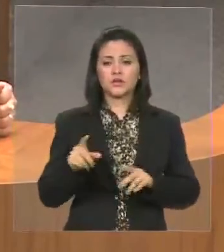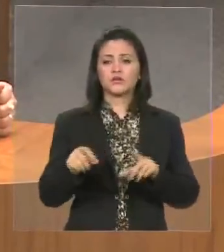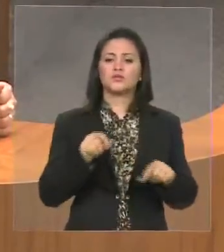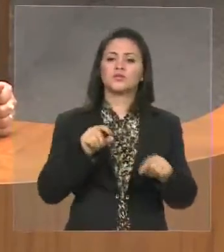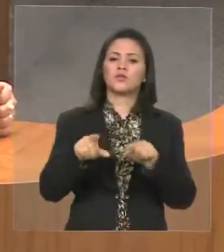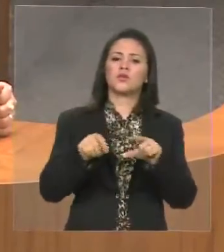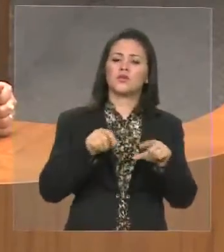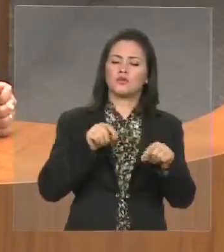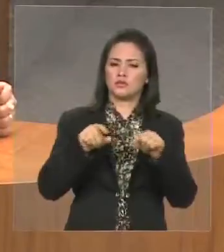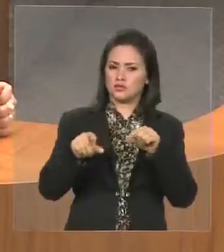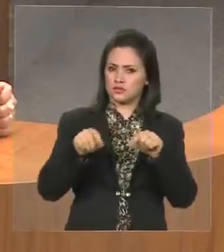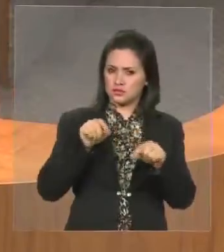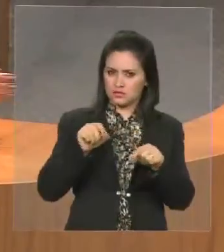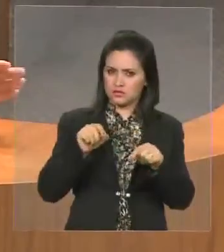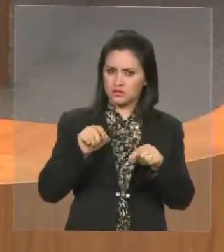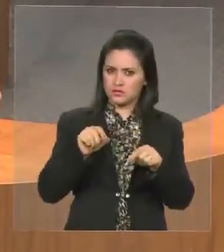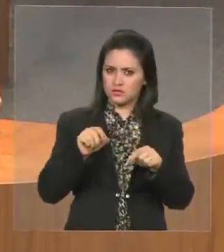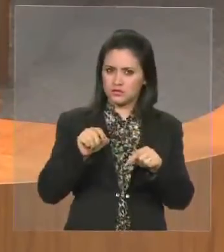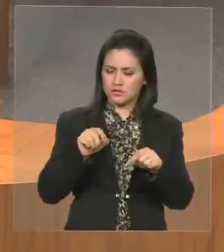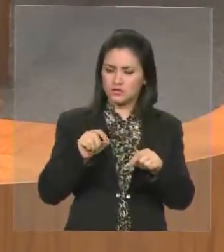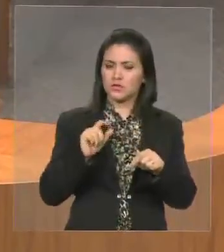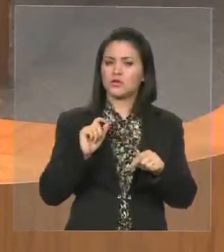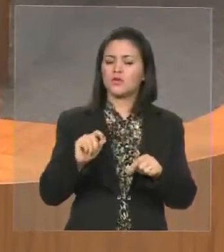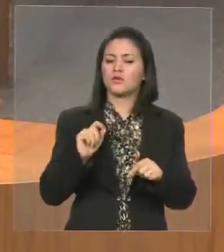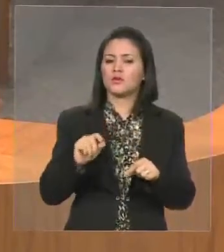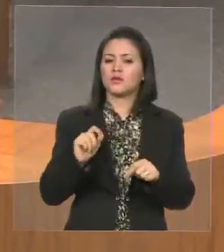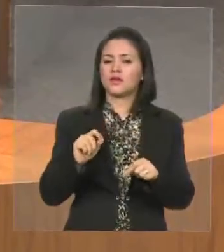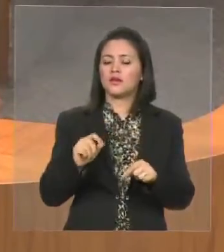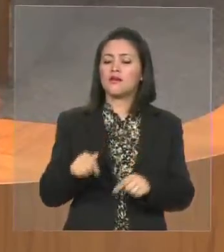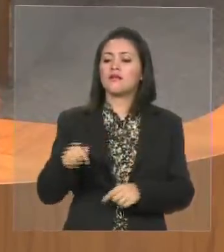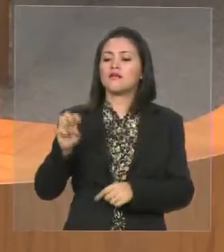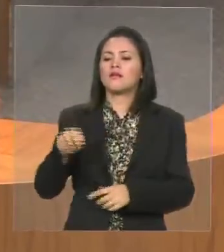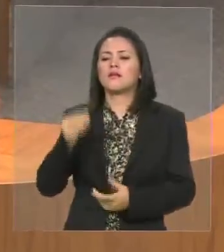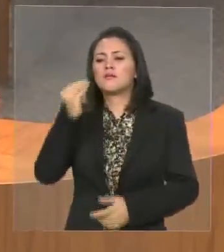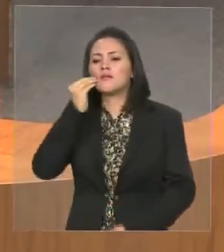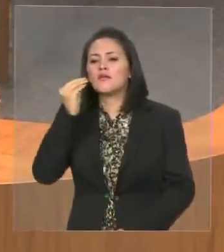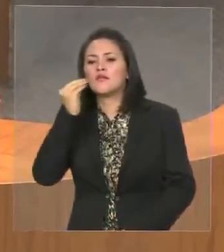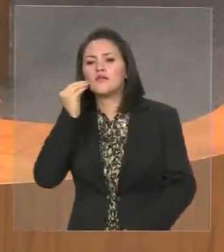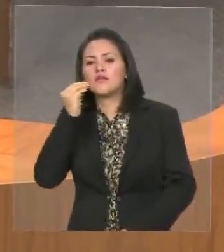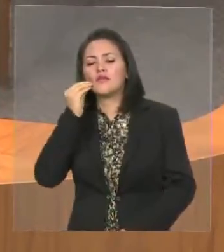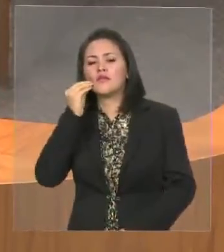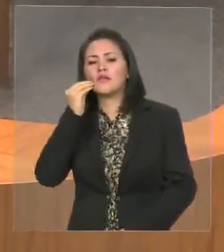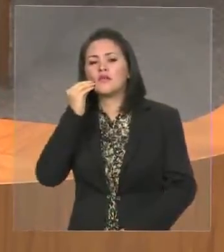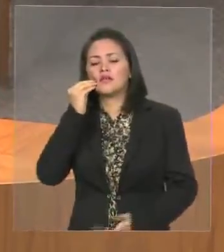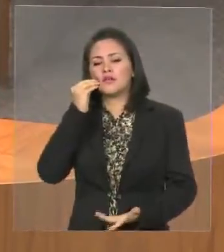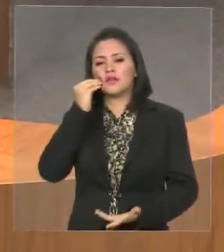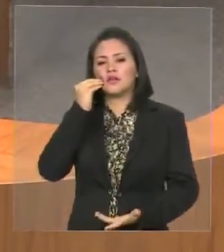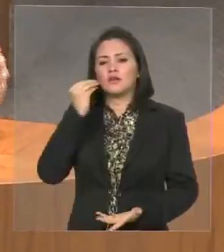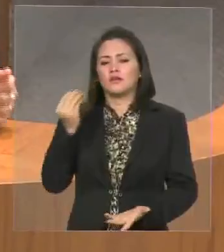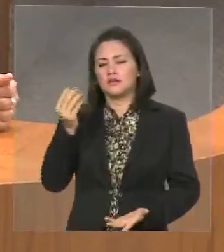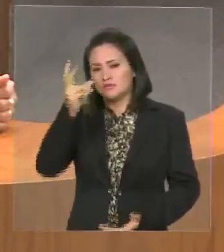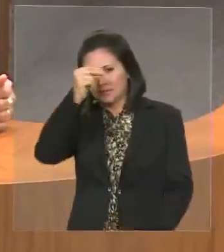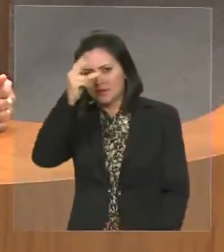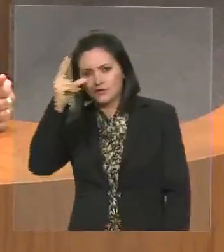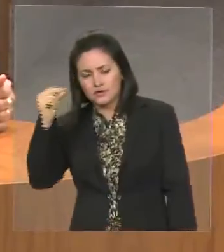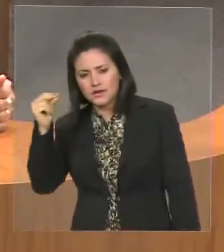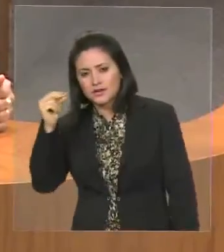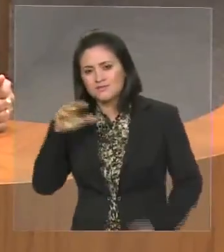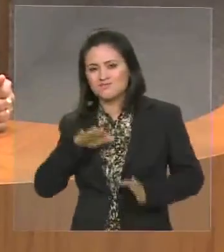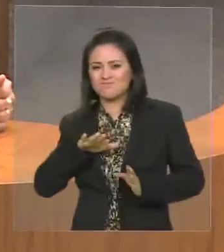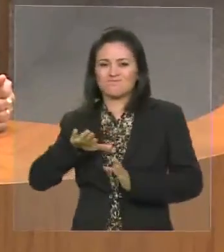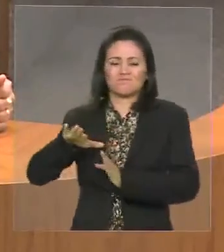da administração, não reelegendo seus prefeitos nos seus